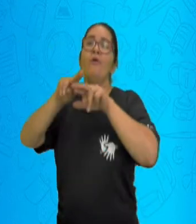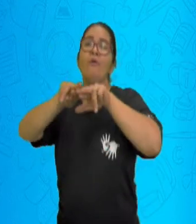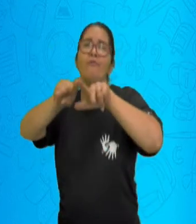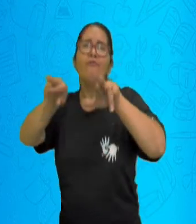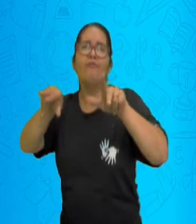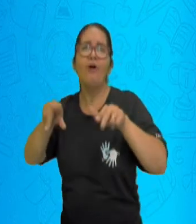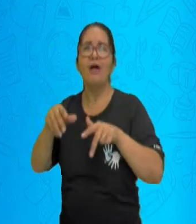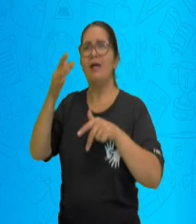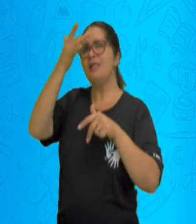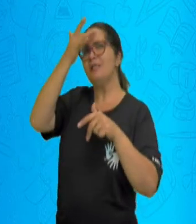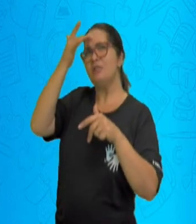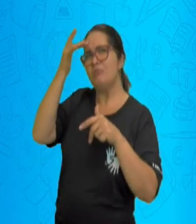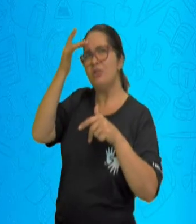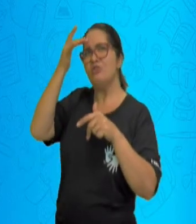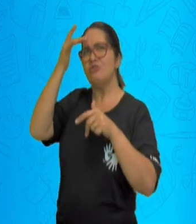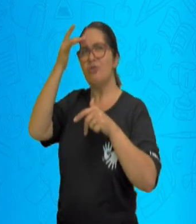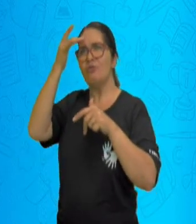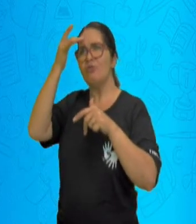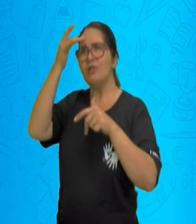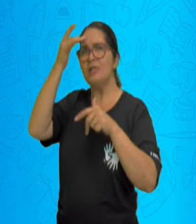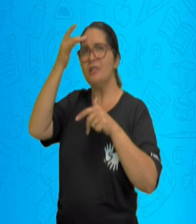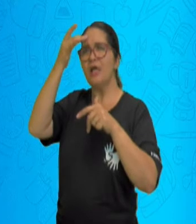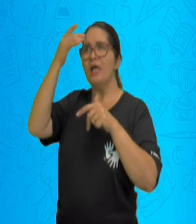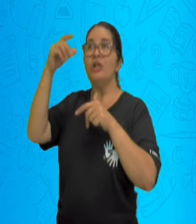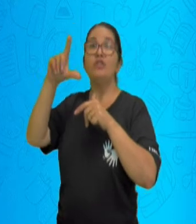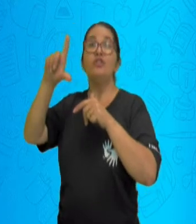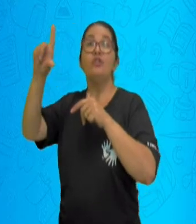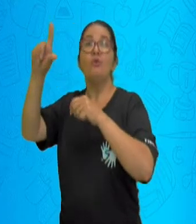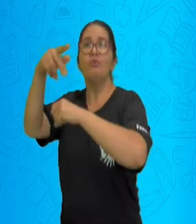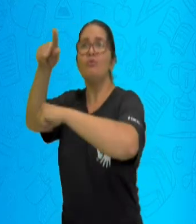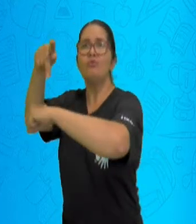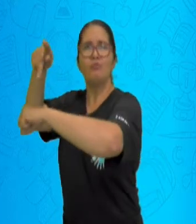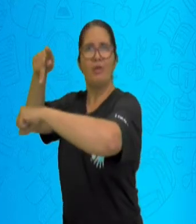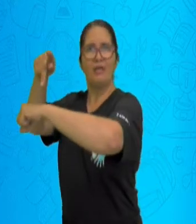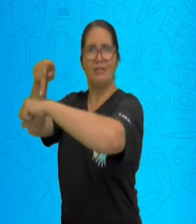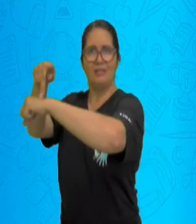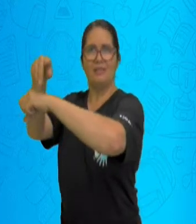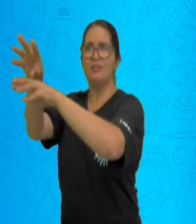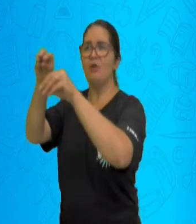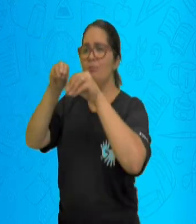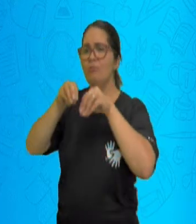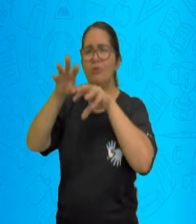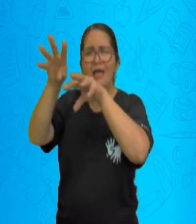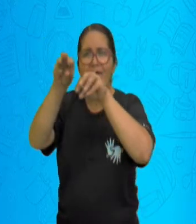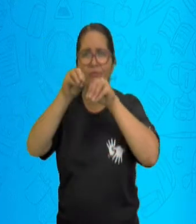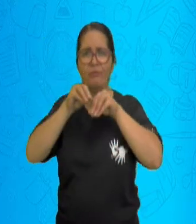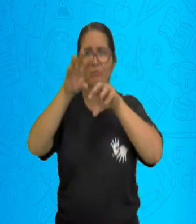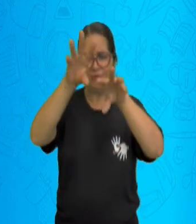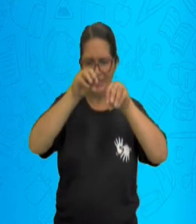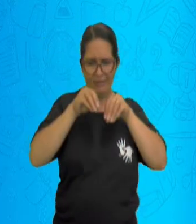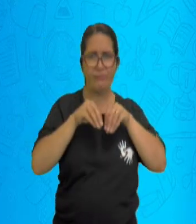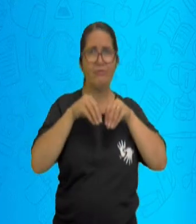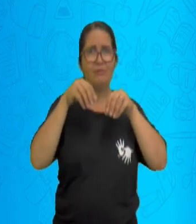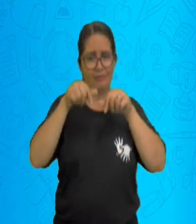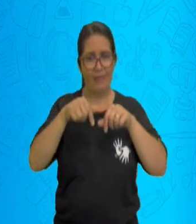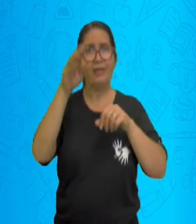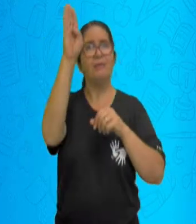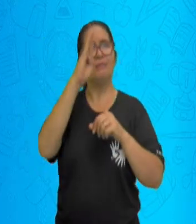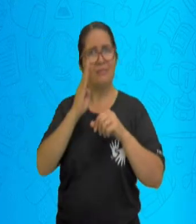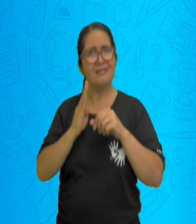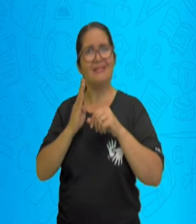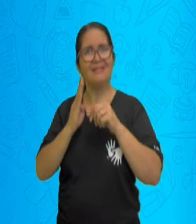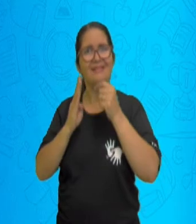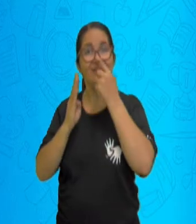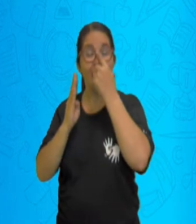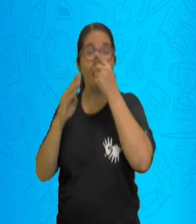da Europa, italianos, espanhóis, portugueses, vieram para a nossa América, o descobrimento das Américas, por